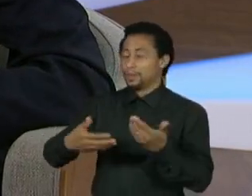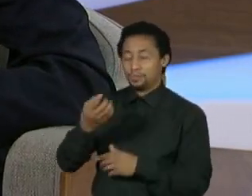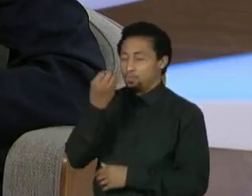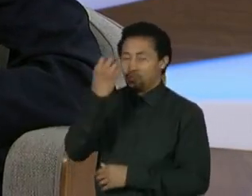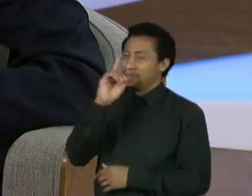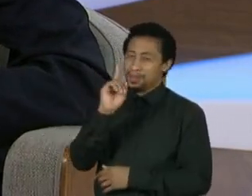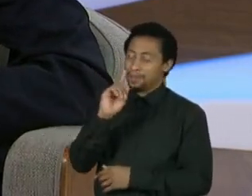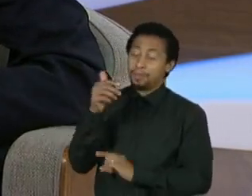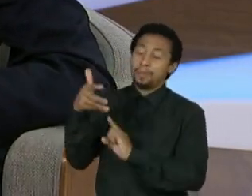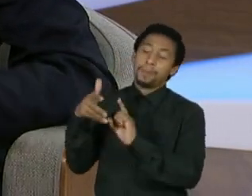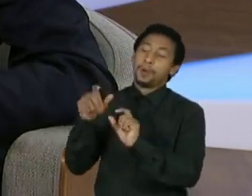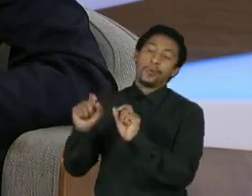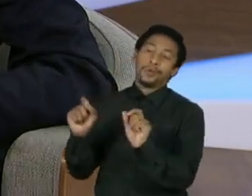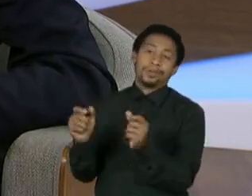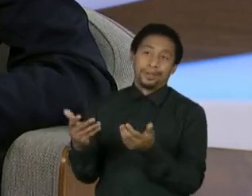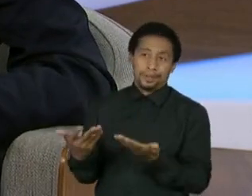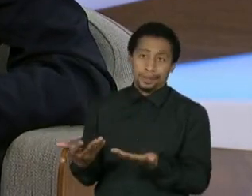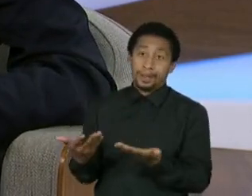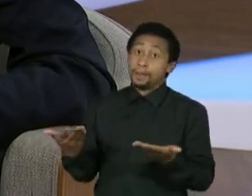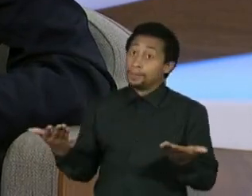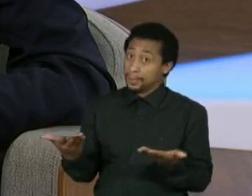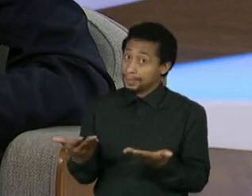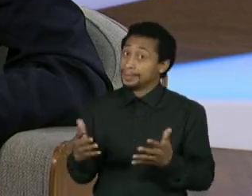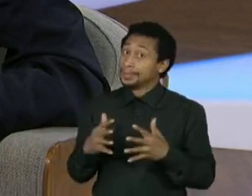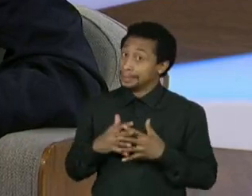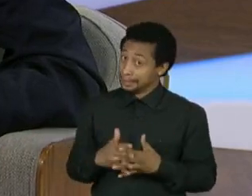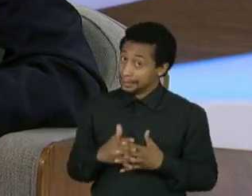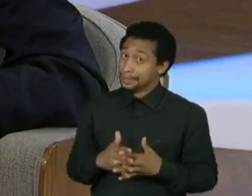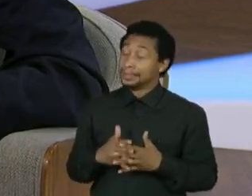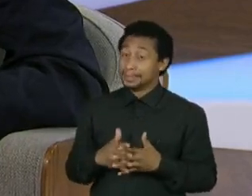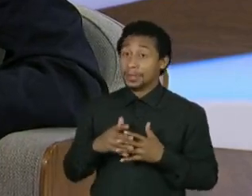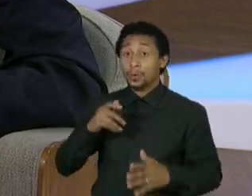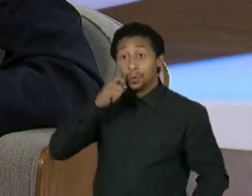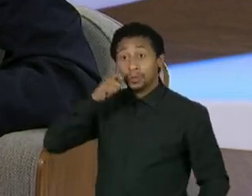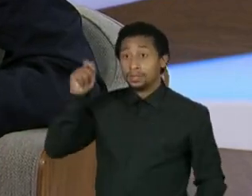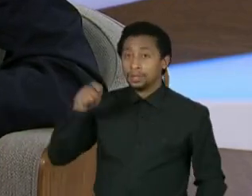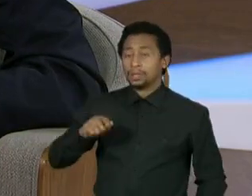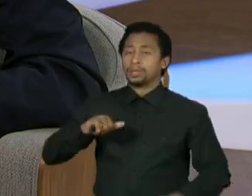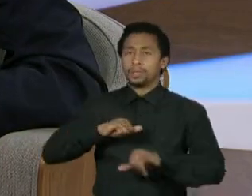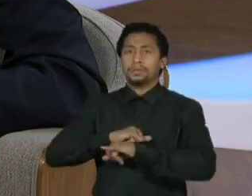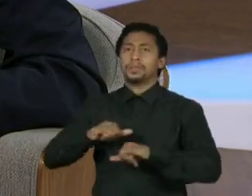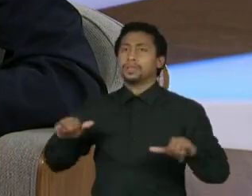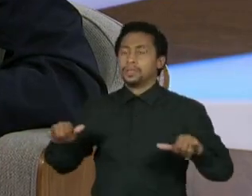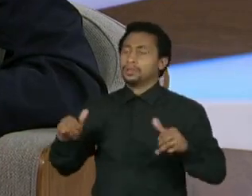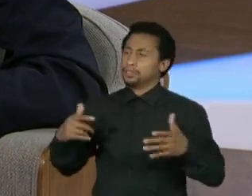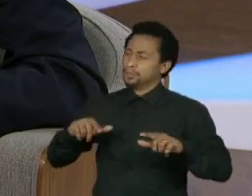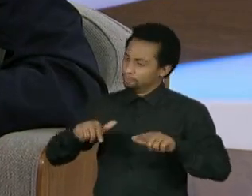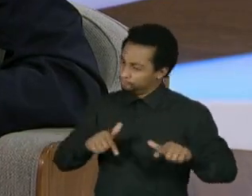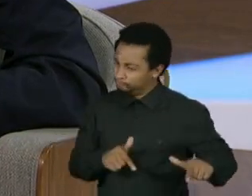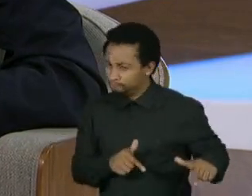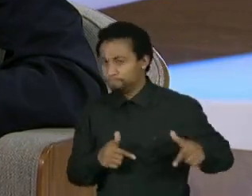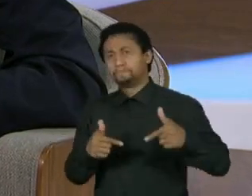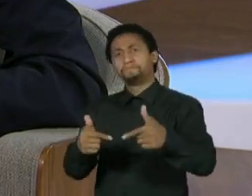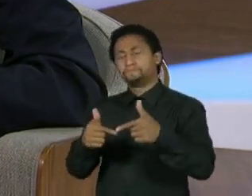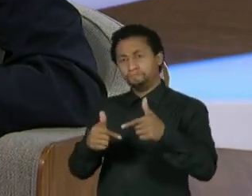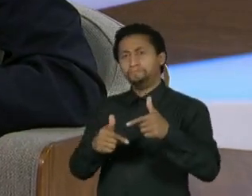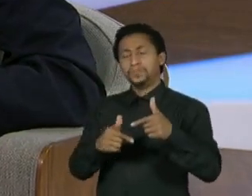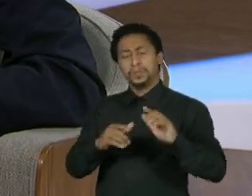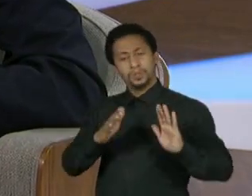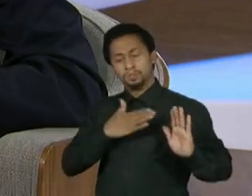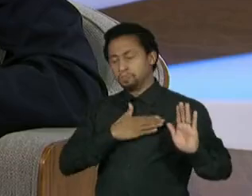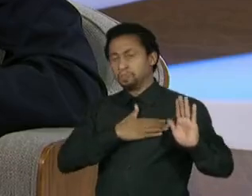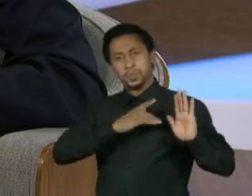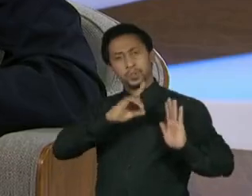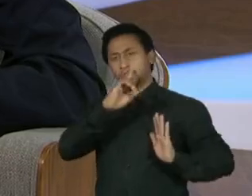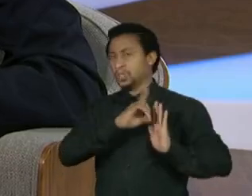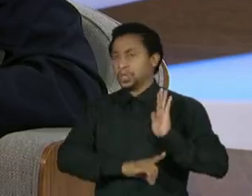revolução de dignidade, como os ucranianos chamam o protesto popular contra o antigo